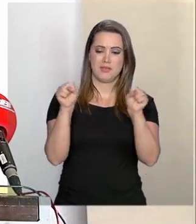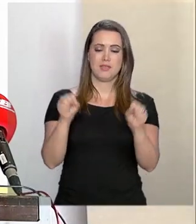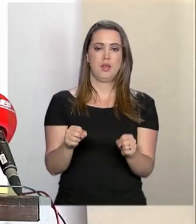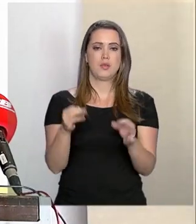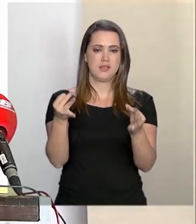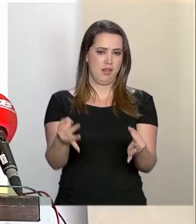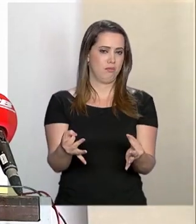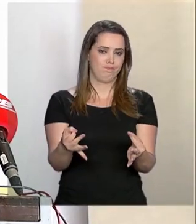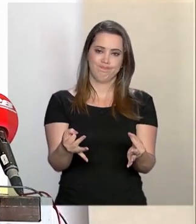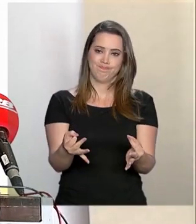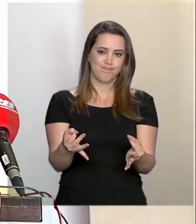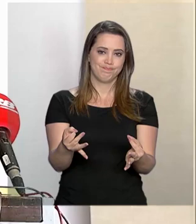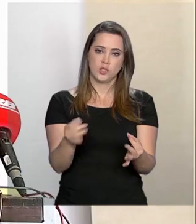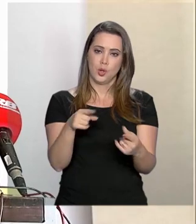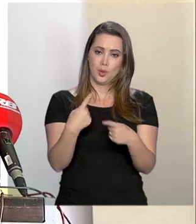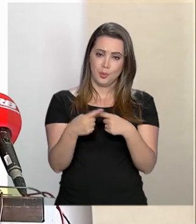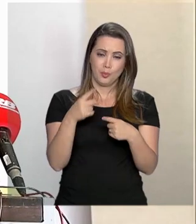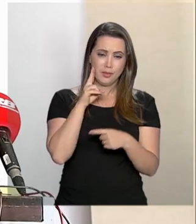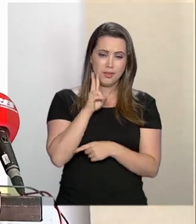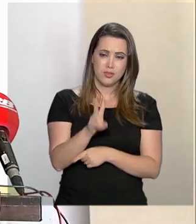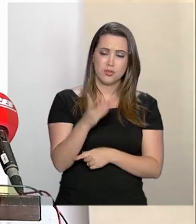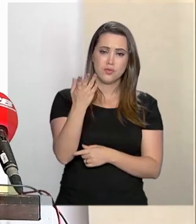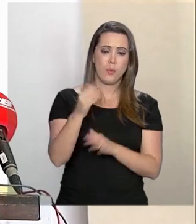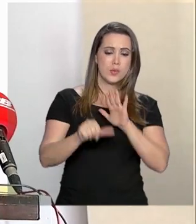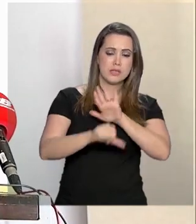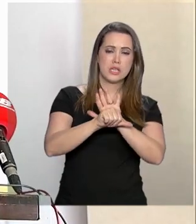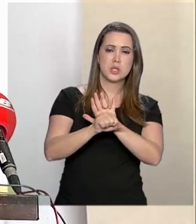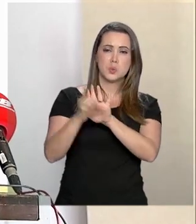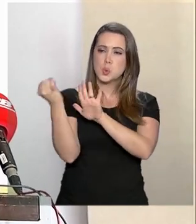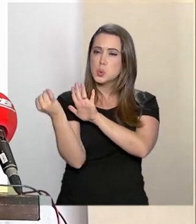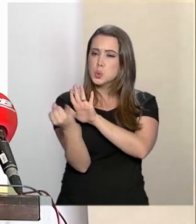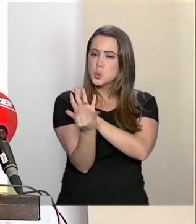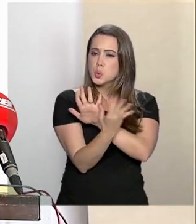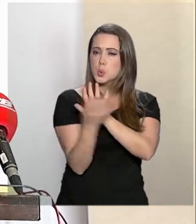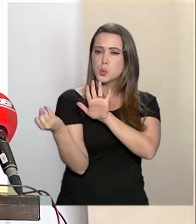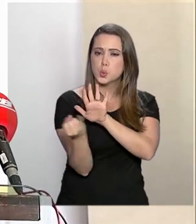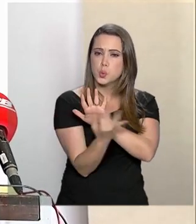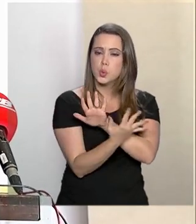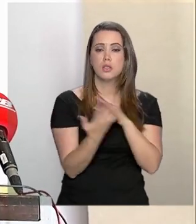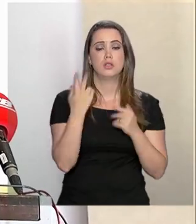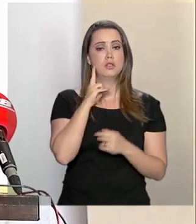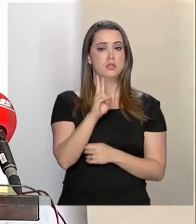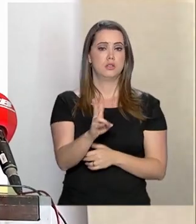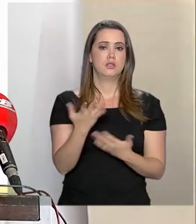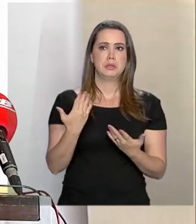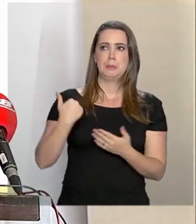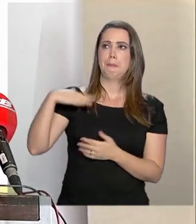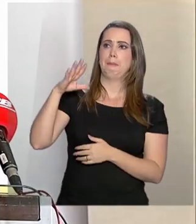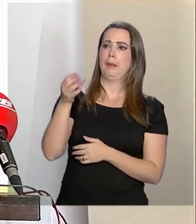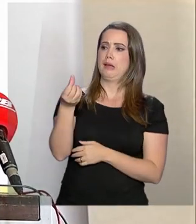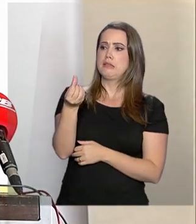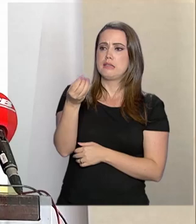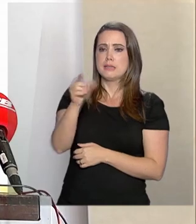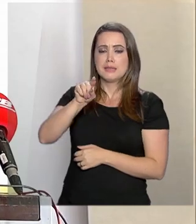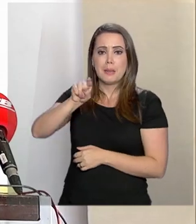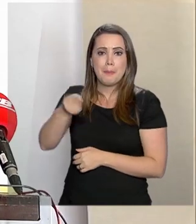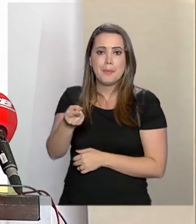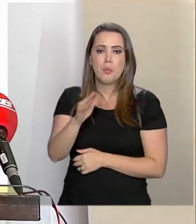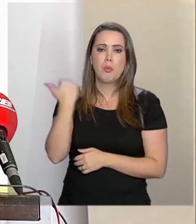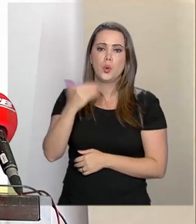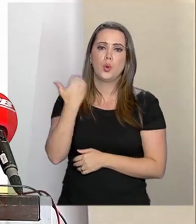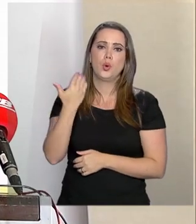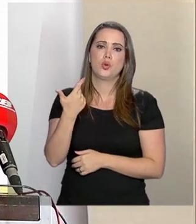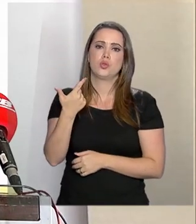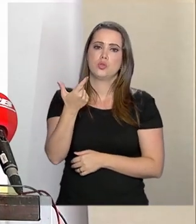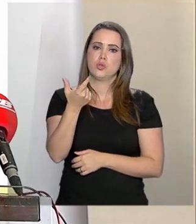bem, considerando os índices de crimes que são muito elevados no Brasil. Ilustrar mais de 60 mil homicídios no ano de